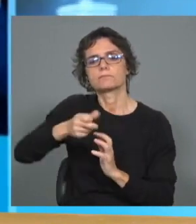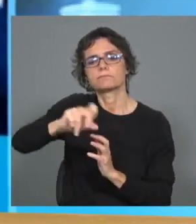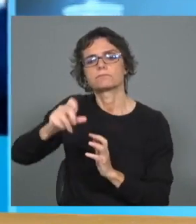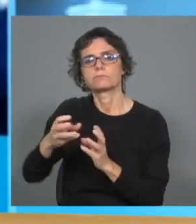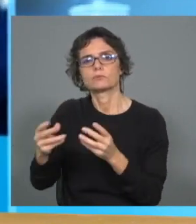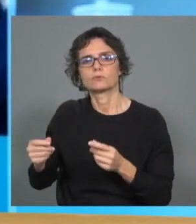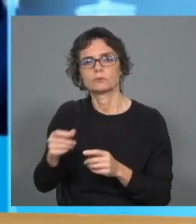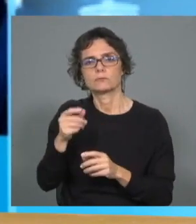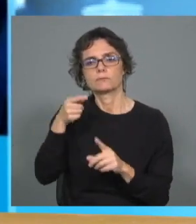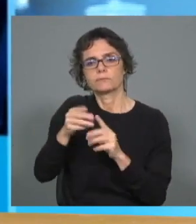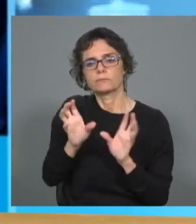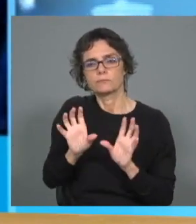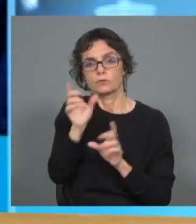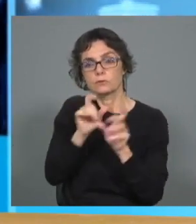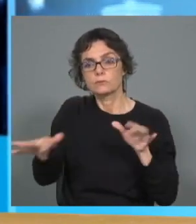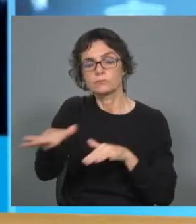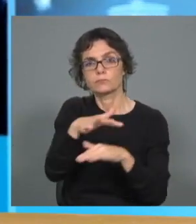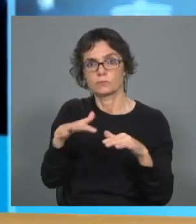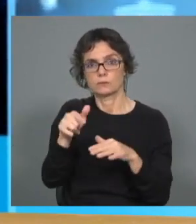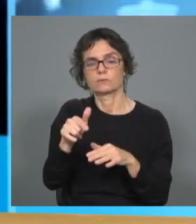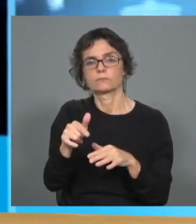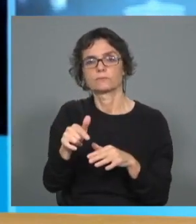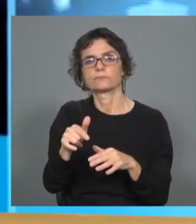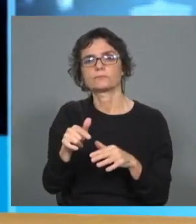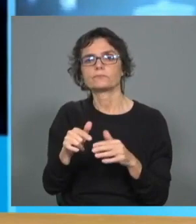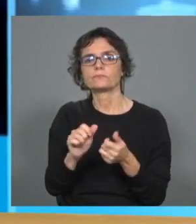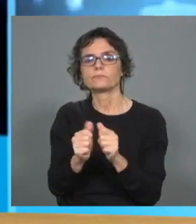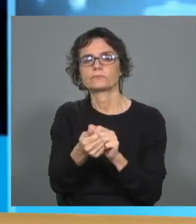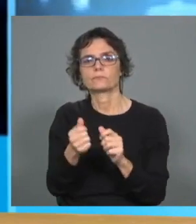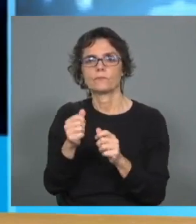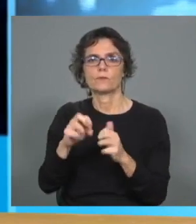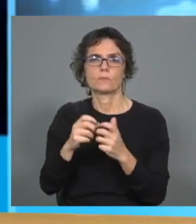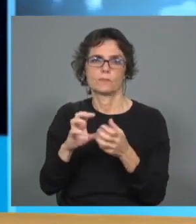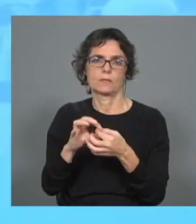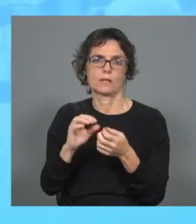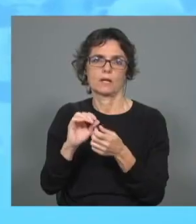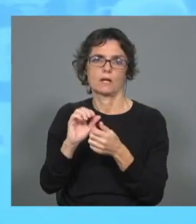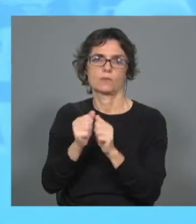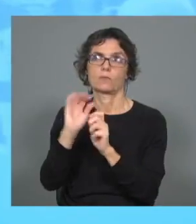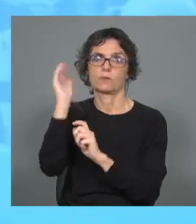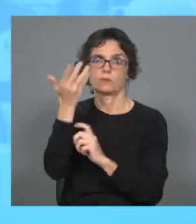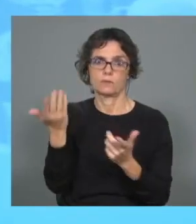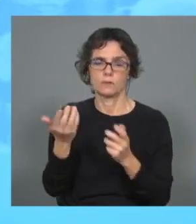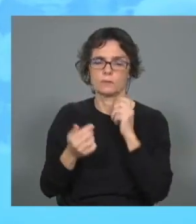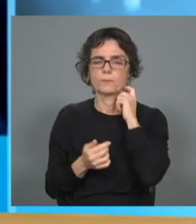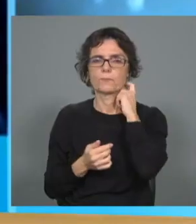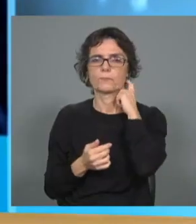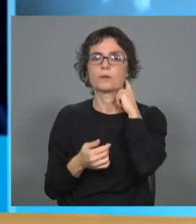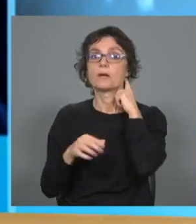populações locais para se poderem adaptar a este problema das alterações climáticas. Mas há também uma